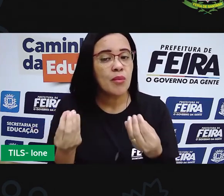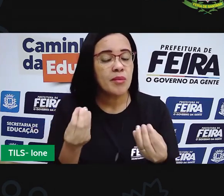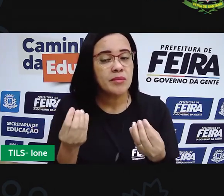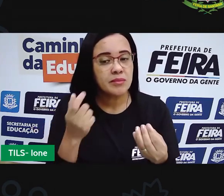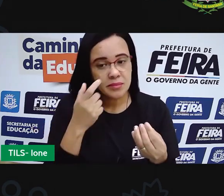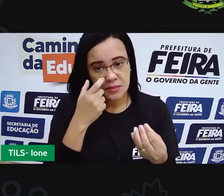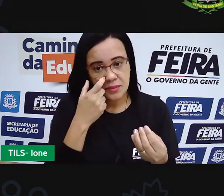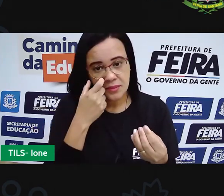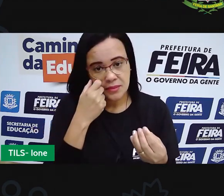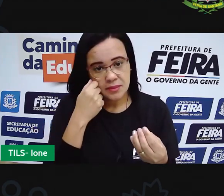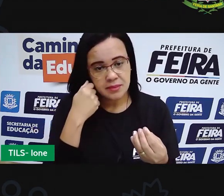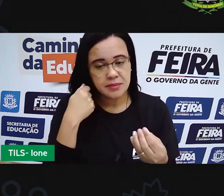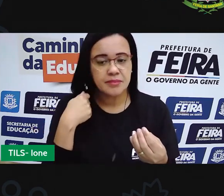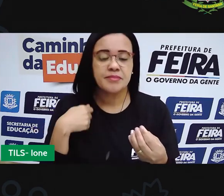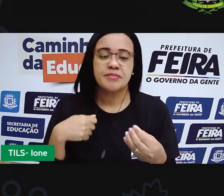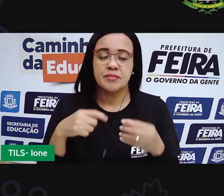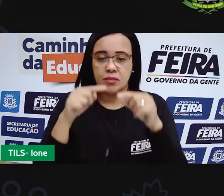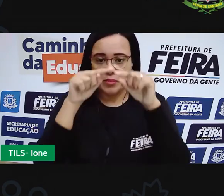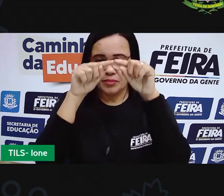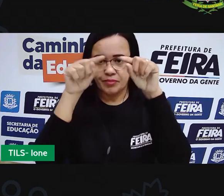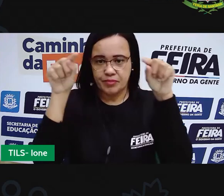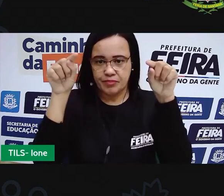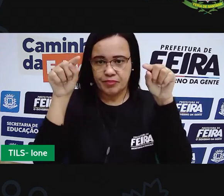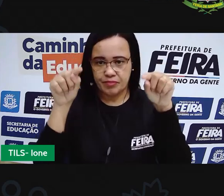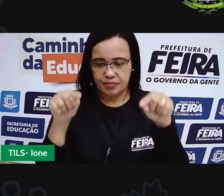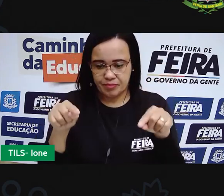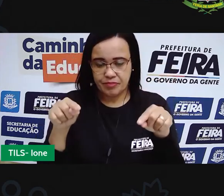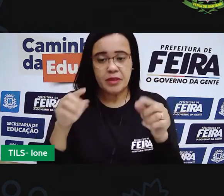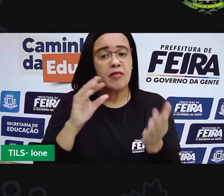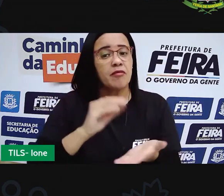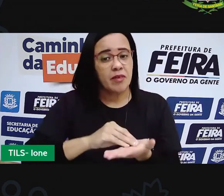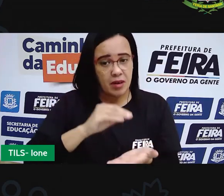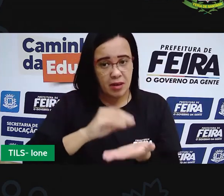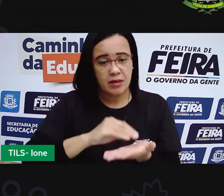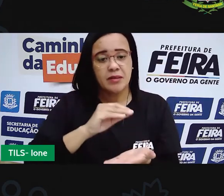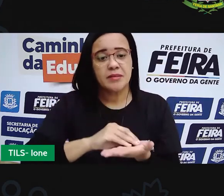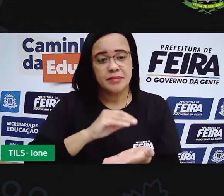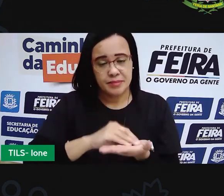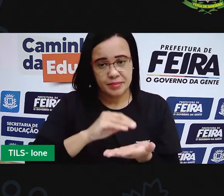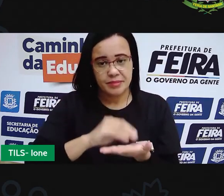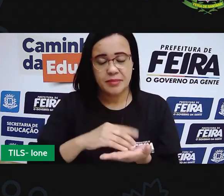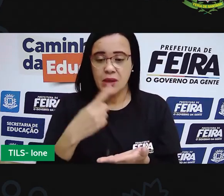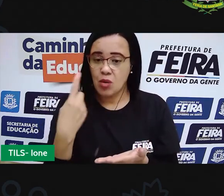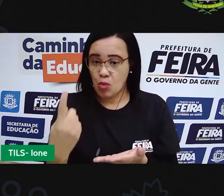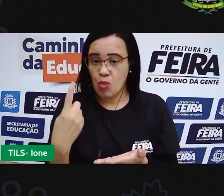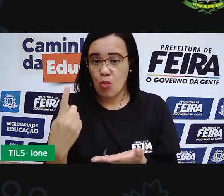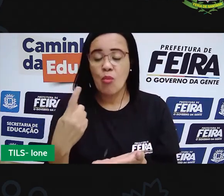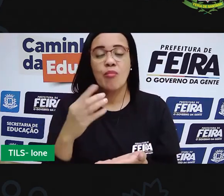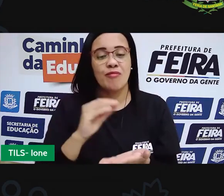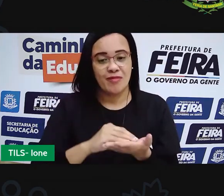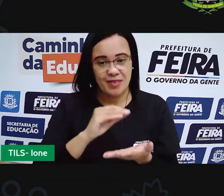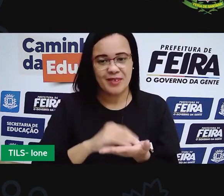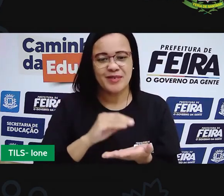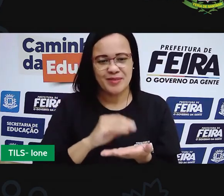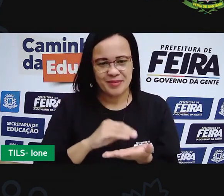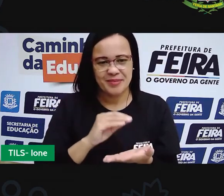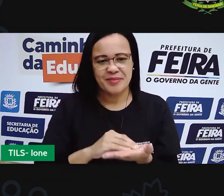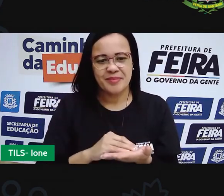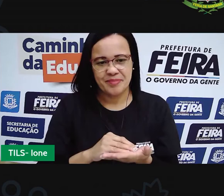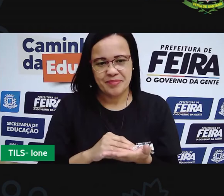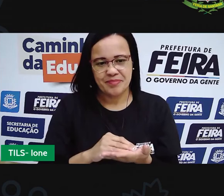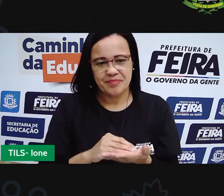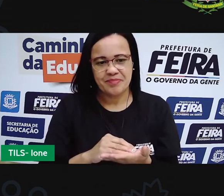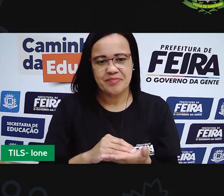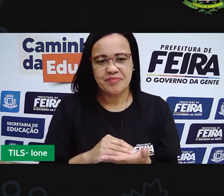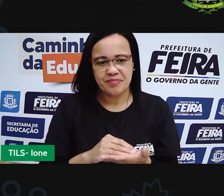o quadrado está incompleto porque falta um lado aqui eu só tenho